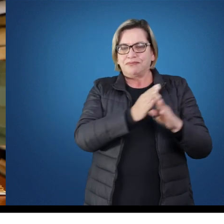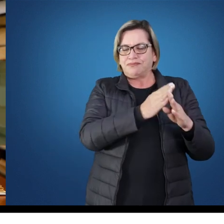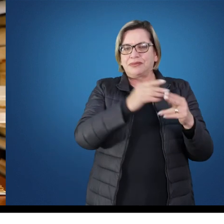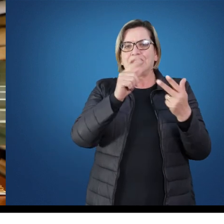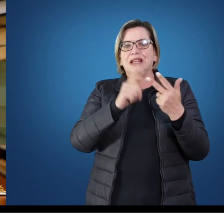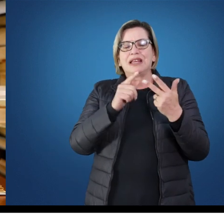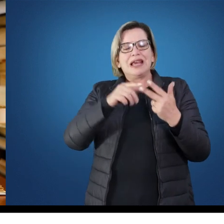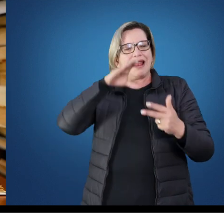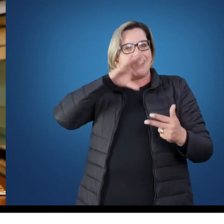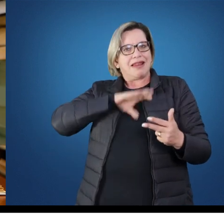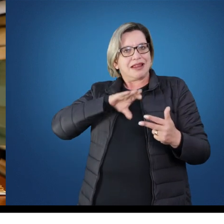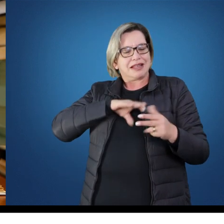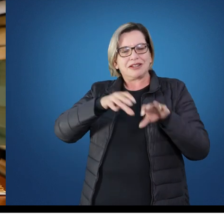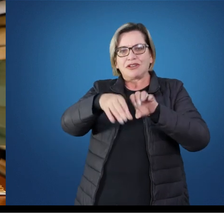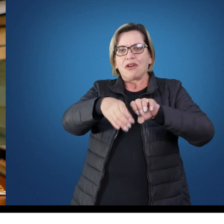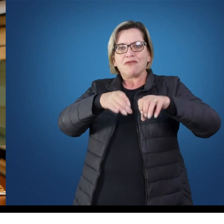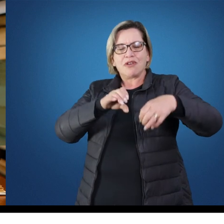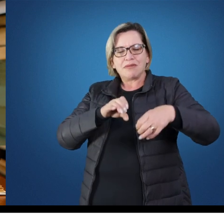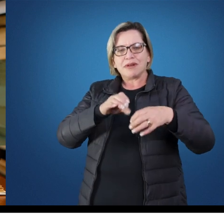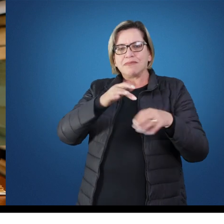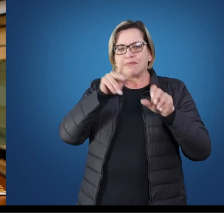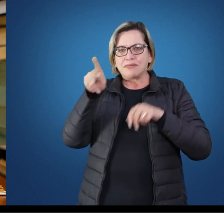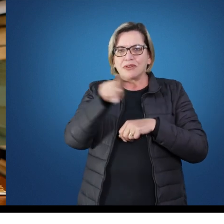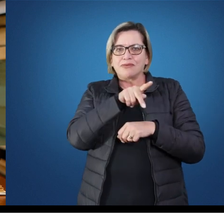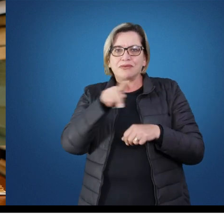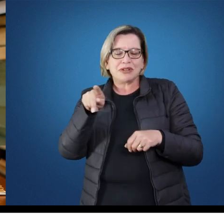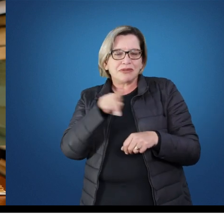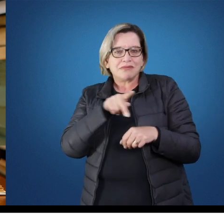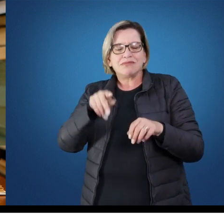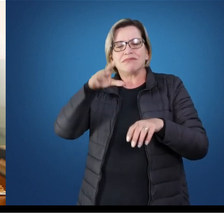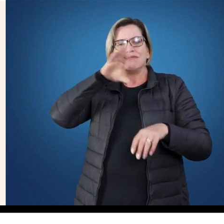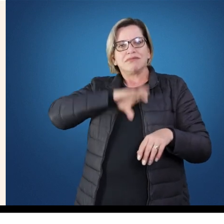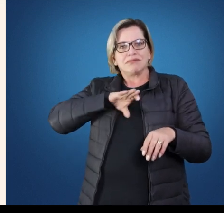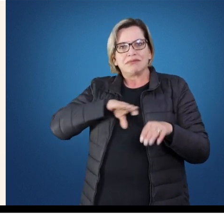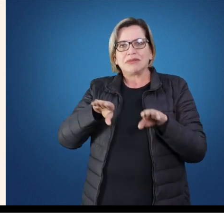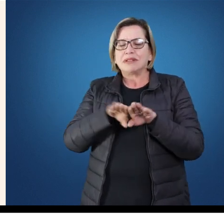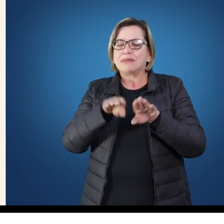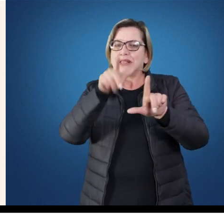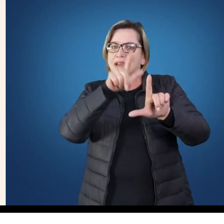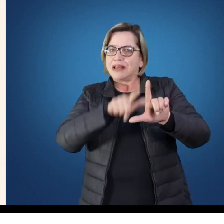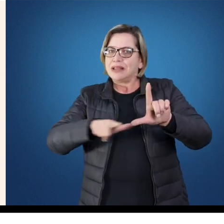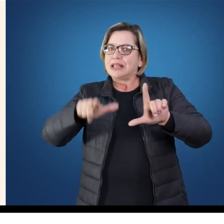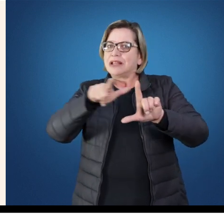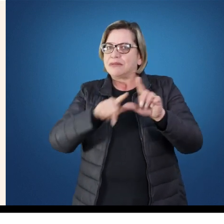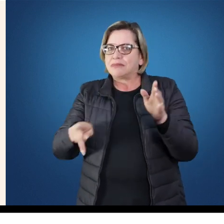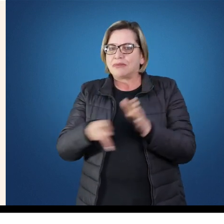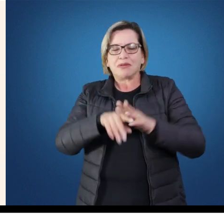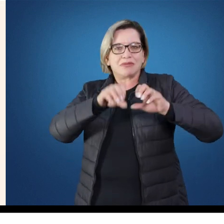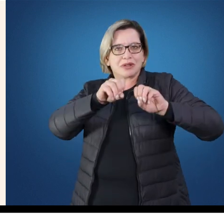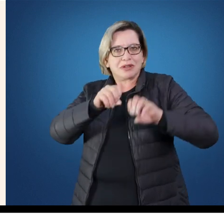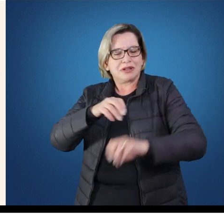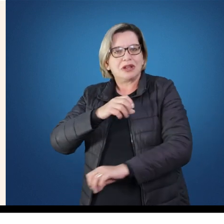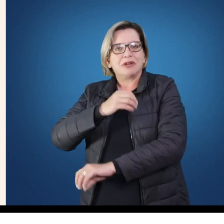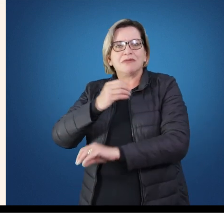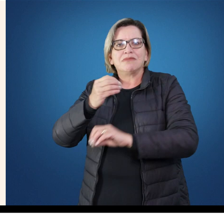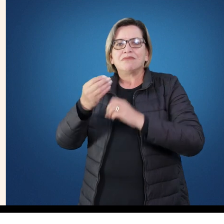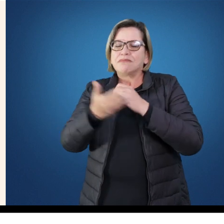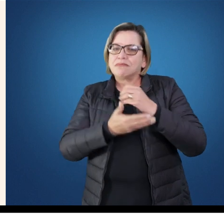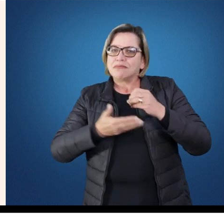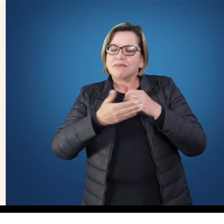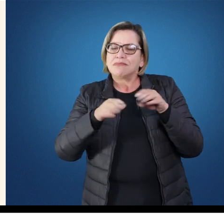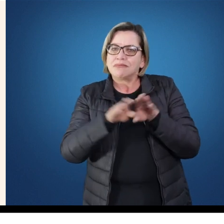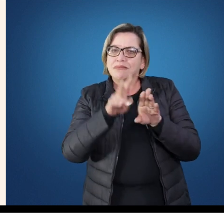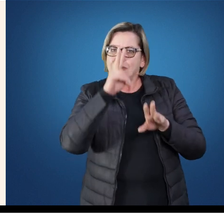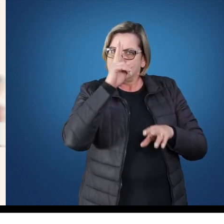O curso de letras forma professores de língua portuguesa e de literaturas de língua portuguesa para o ensino fundamental e o ensino médio, com